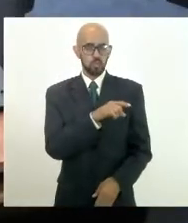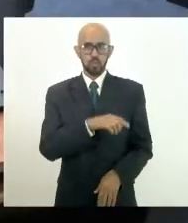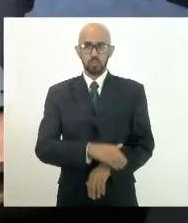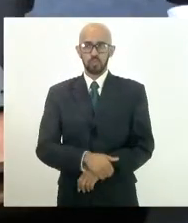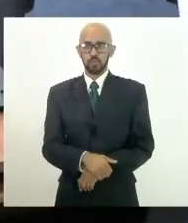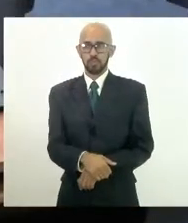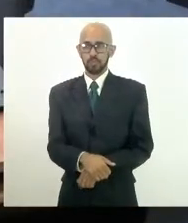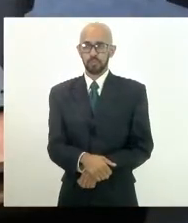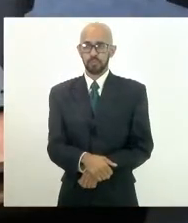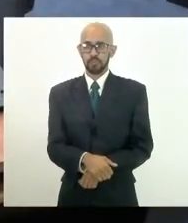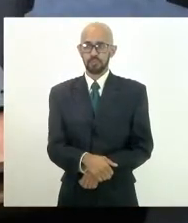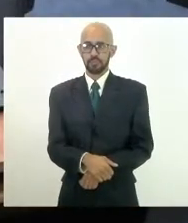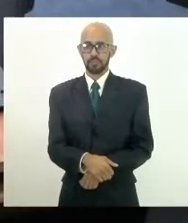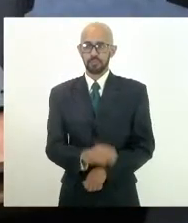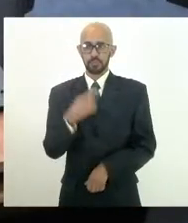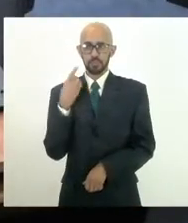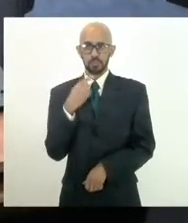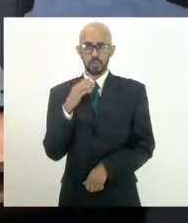Dauá.